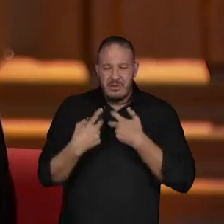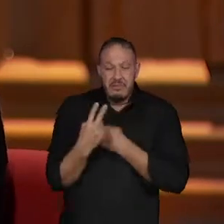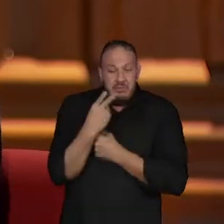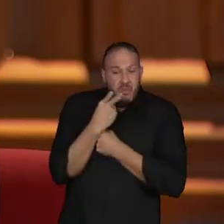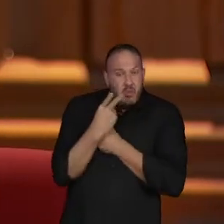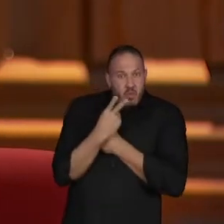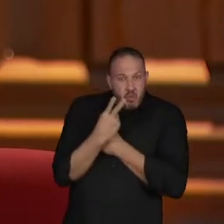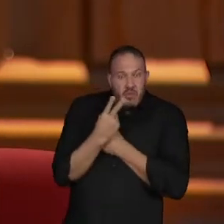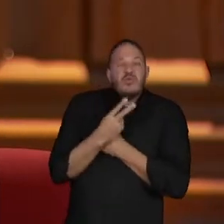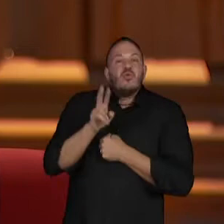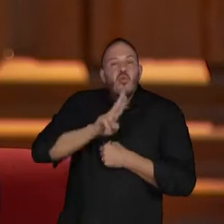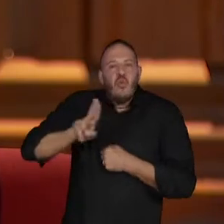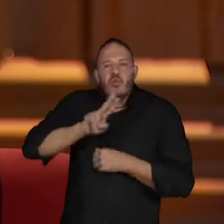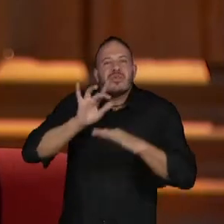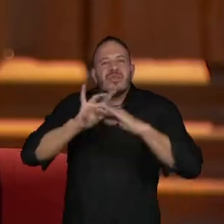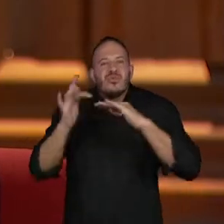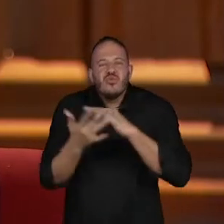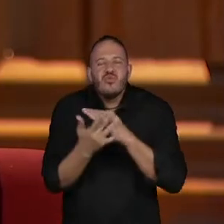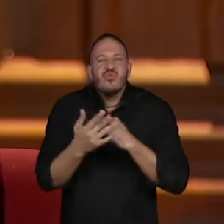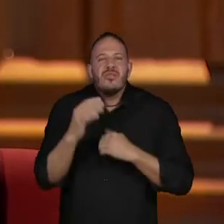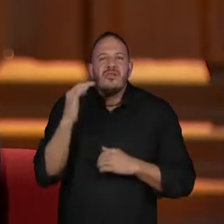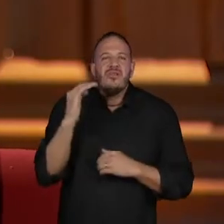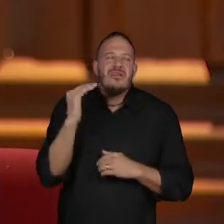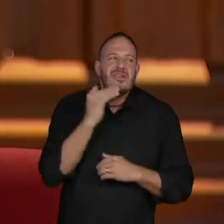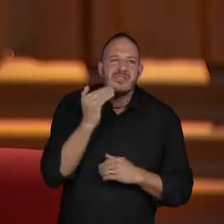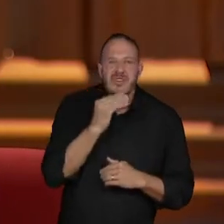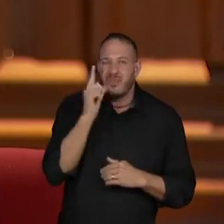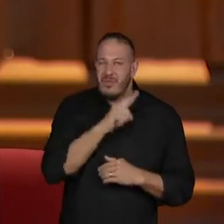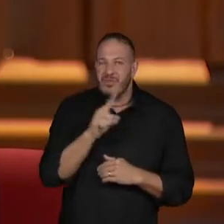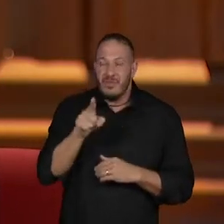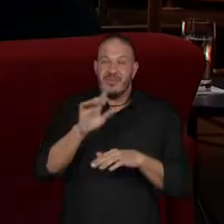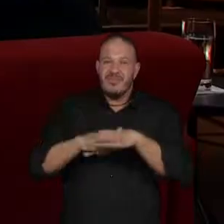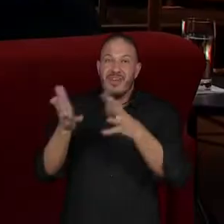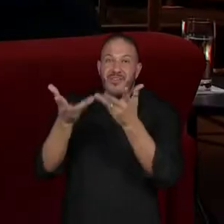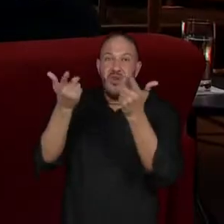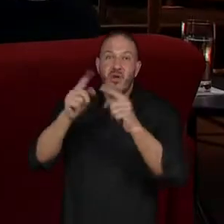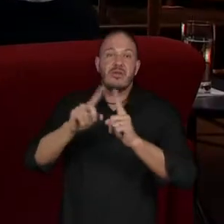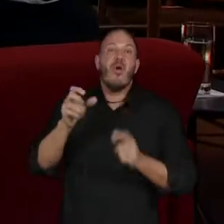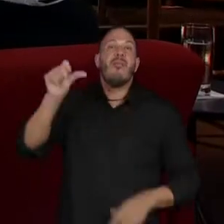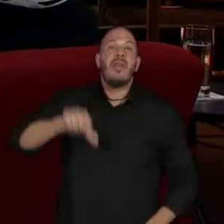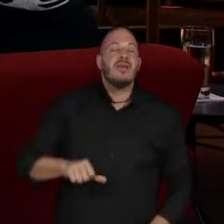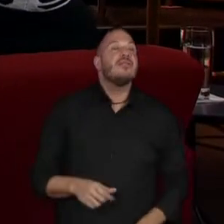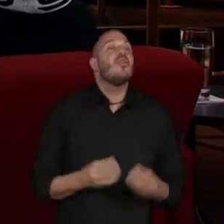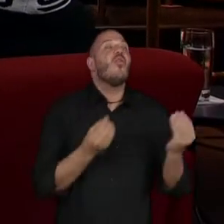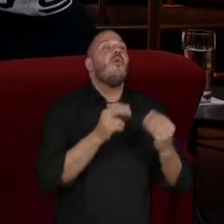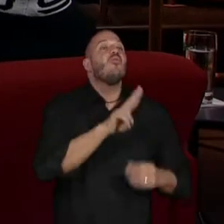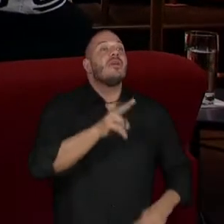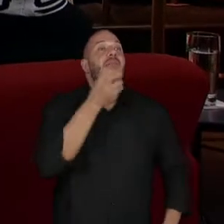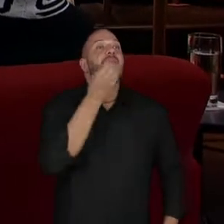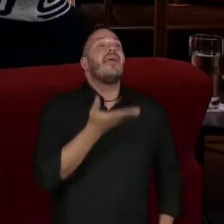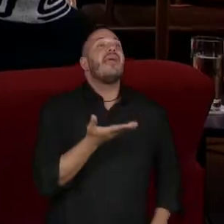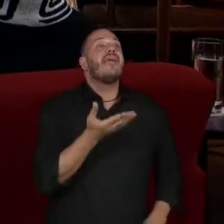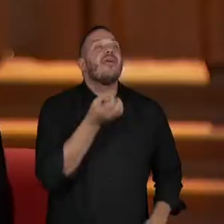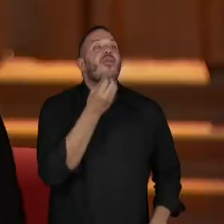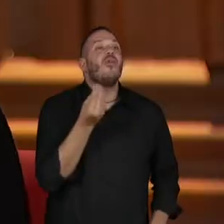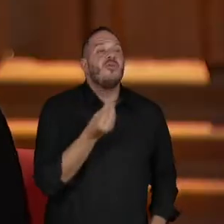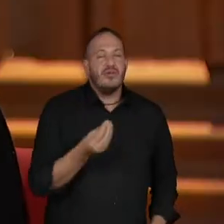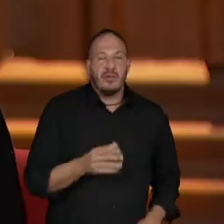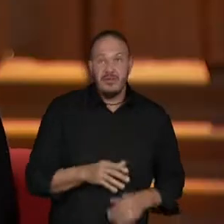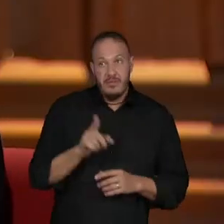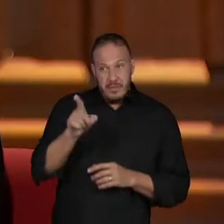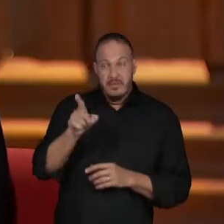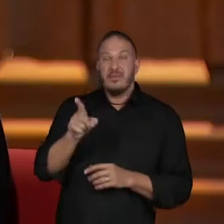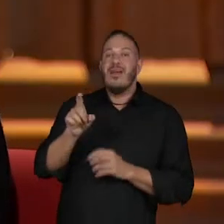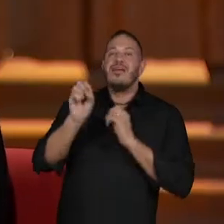uso de uma ferramenta que pode ser maravilhosa ou péssima. E como usar bem? Então, a gente tem que ensinar,